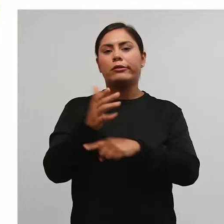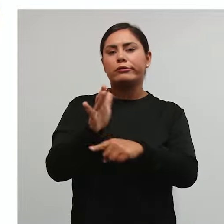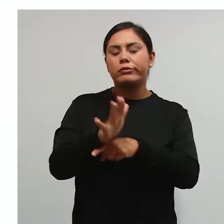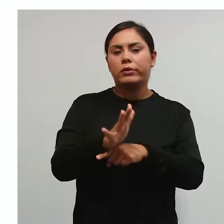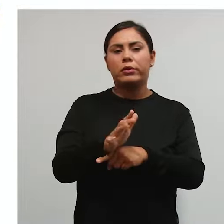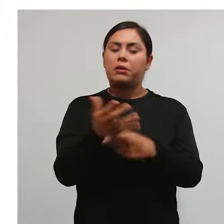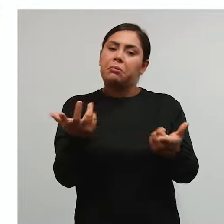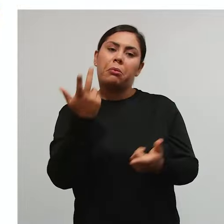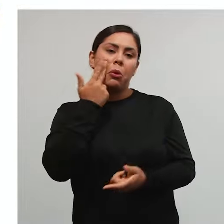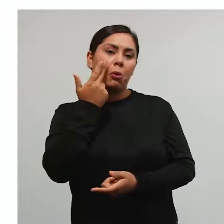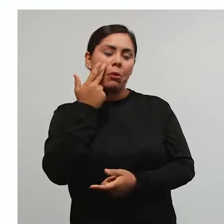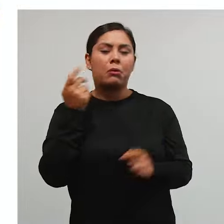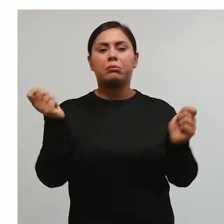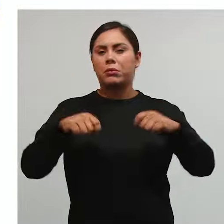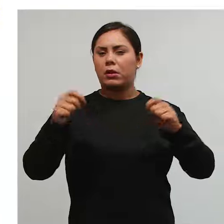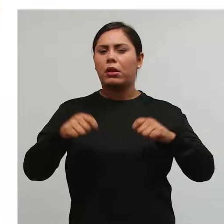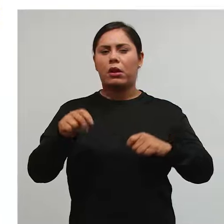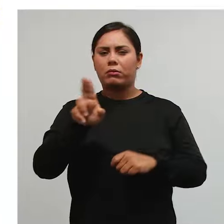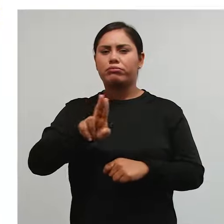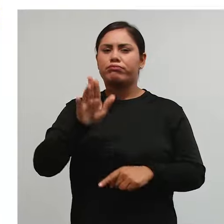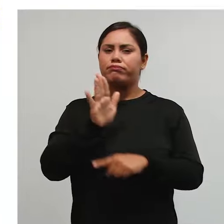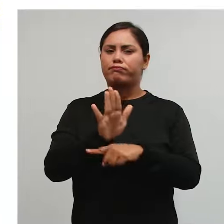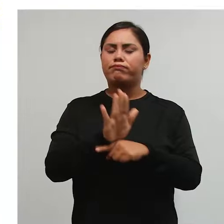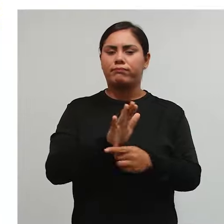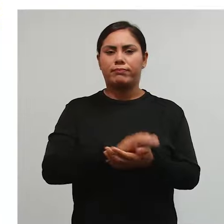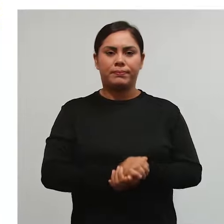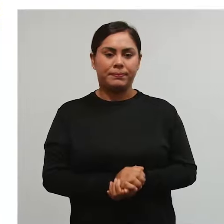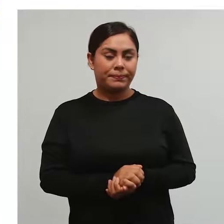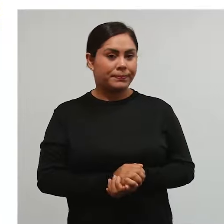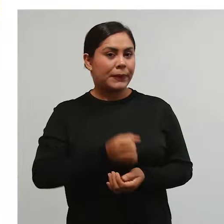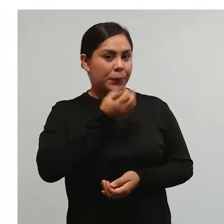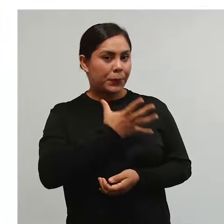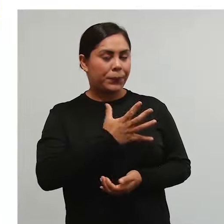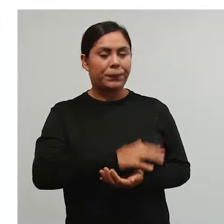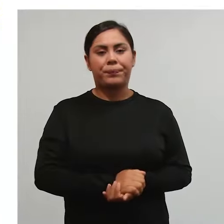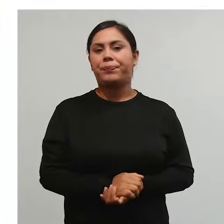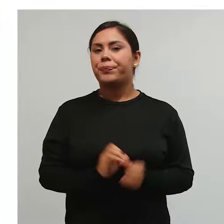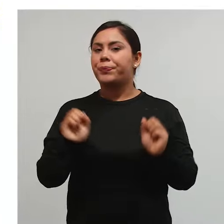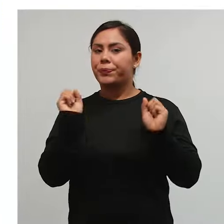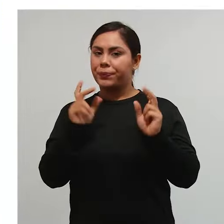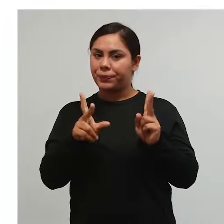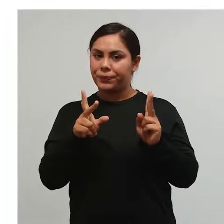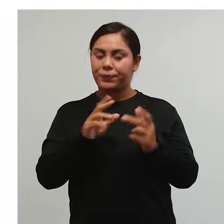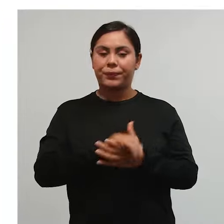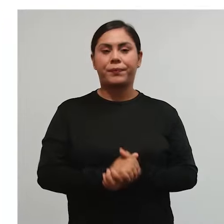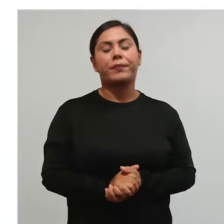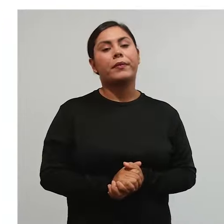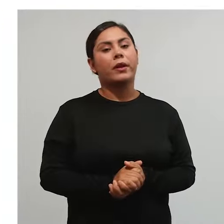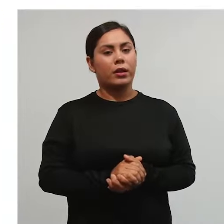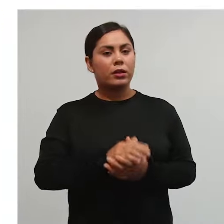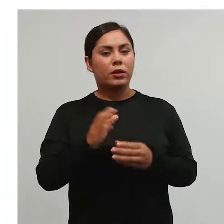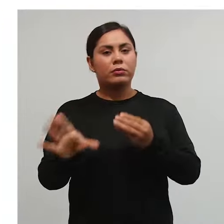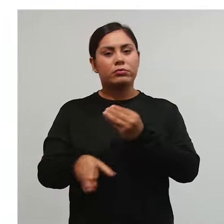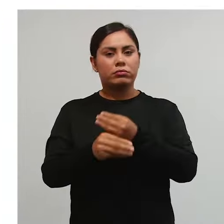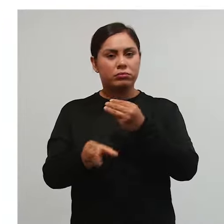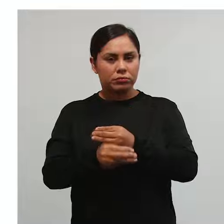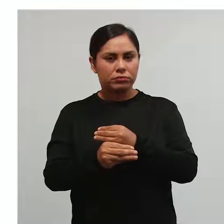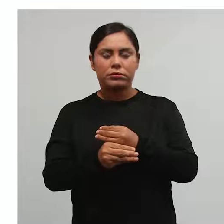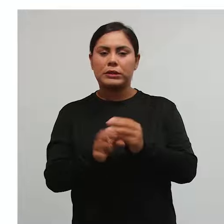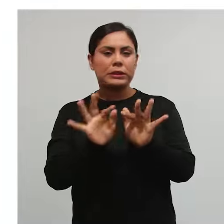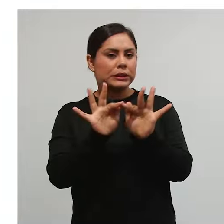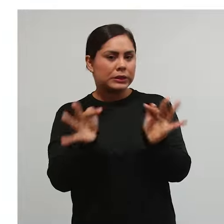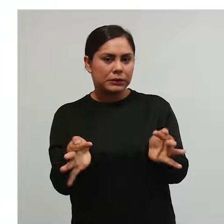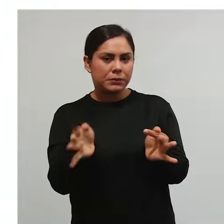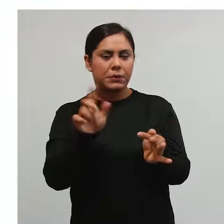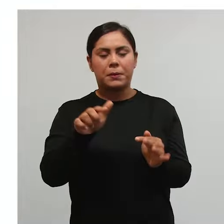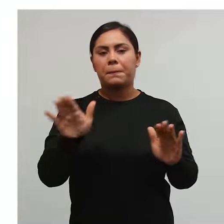comum. Então, qualquer ente pode instituir, tá bom? Ok. Contribuição de melhoria é bem simples.